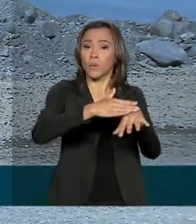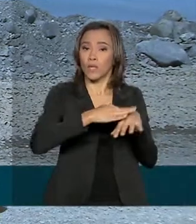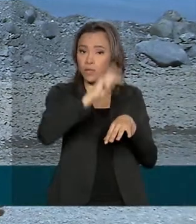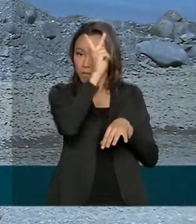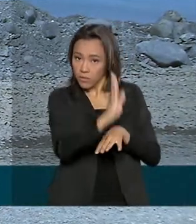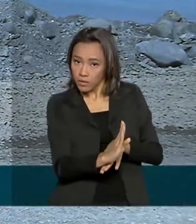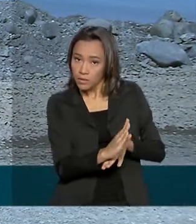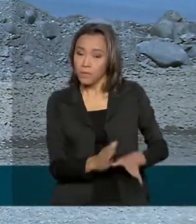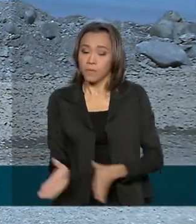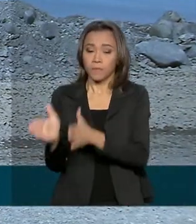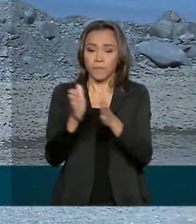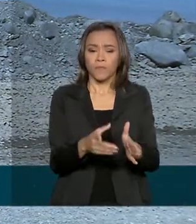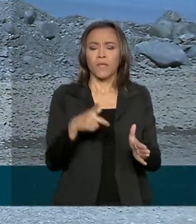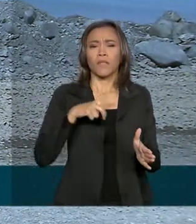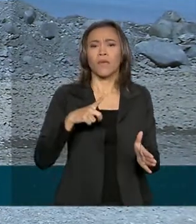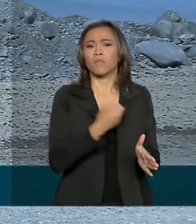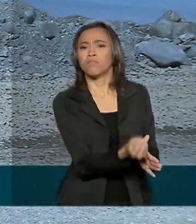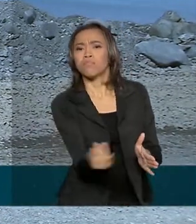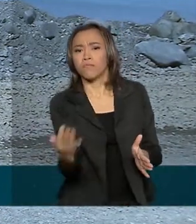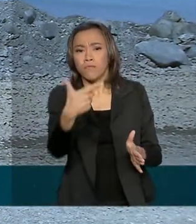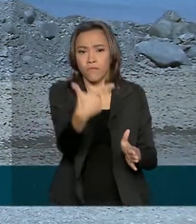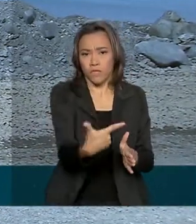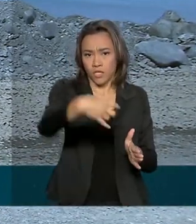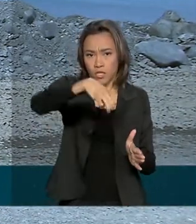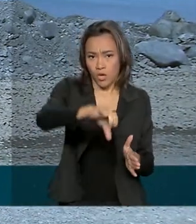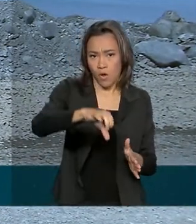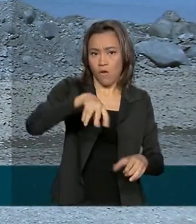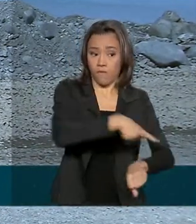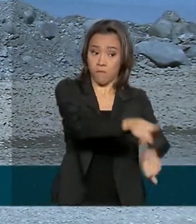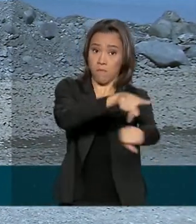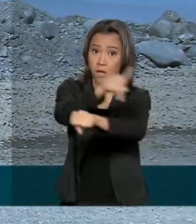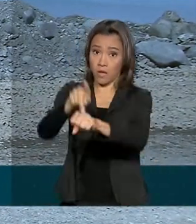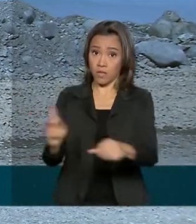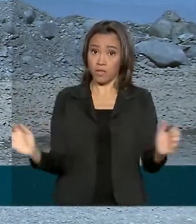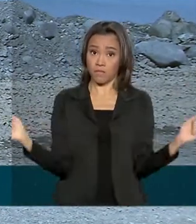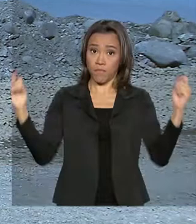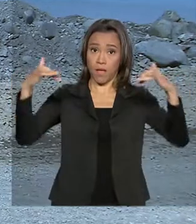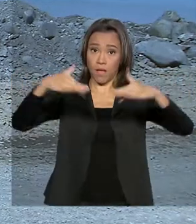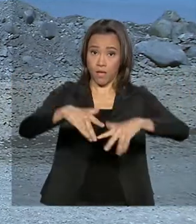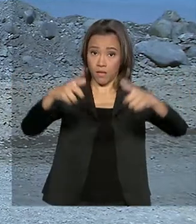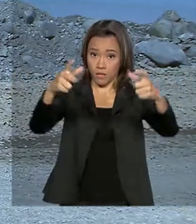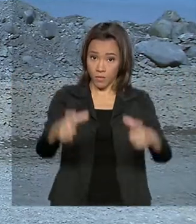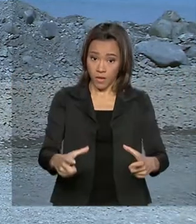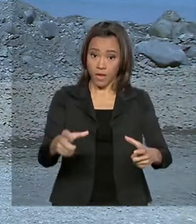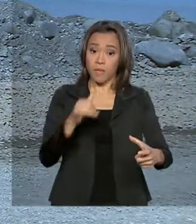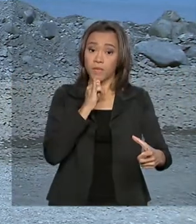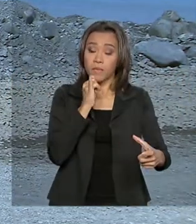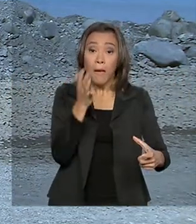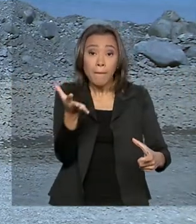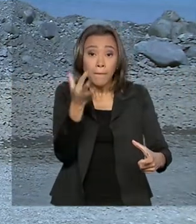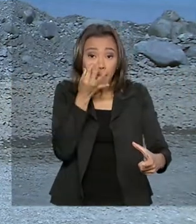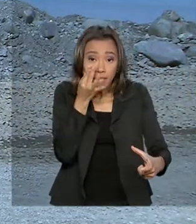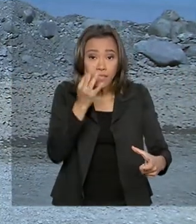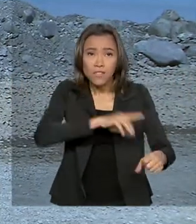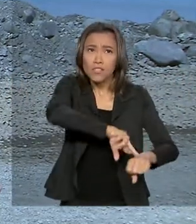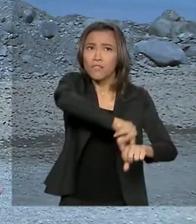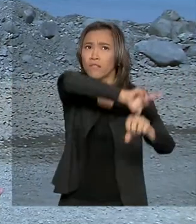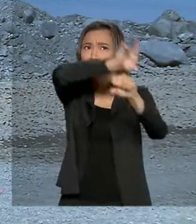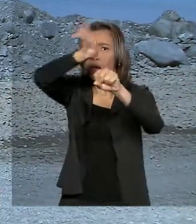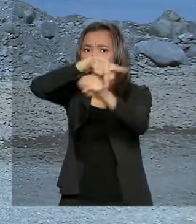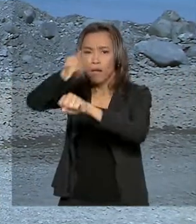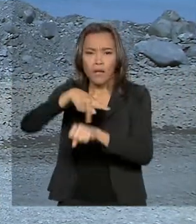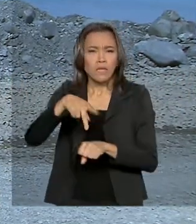um seleto grupo de 29 países que possuem estações científicas aqui na Antártica. Esta presença é muito importante.